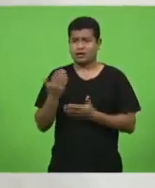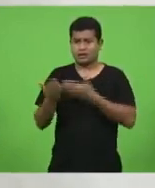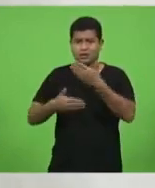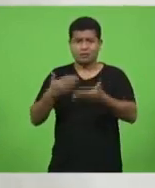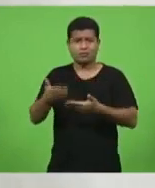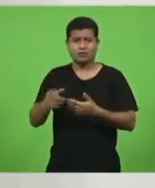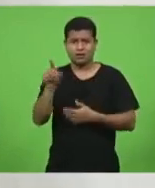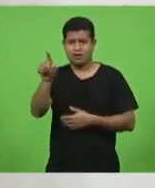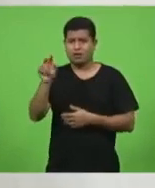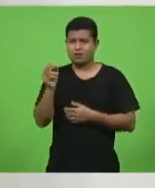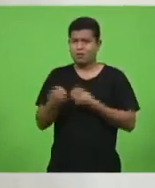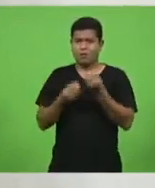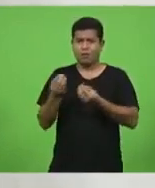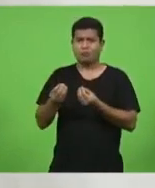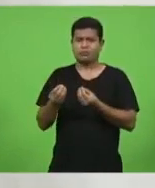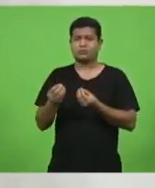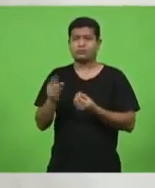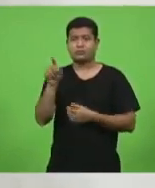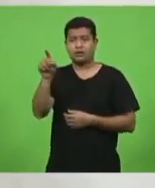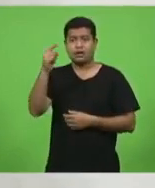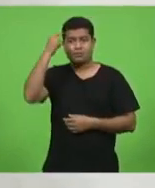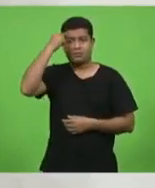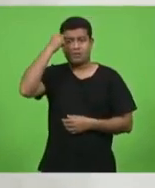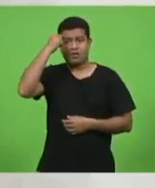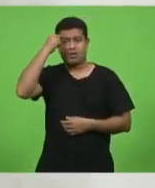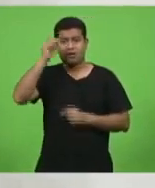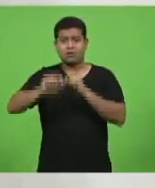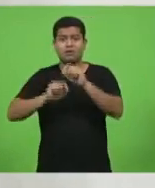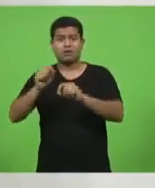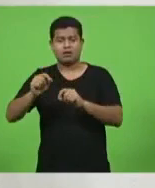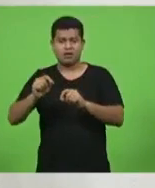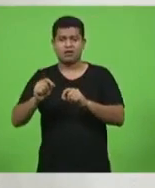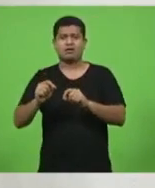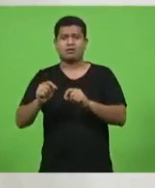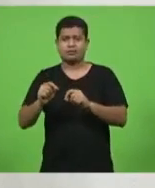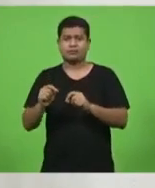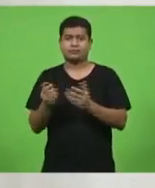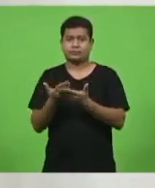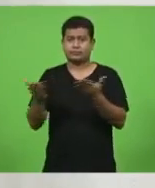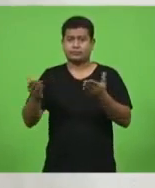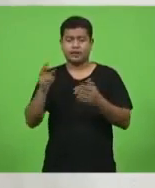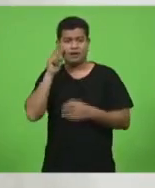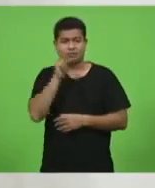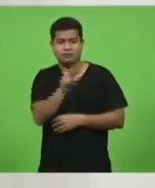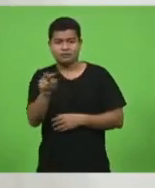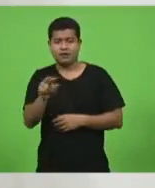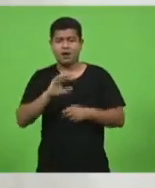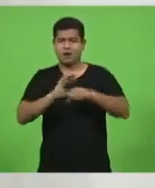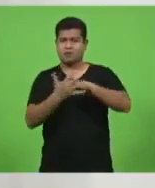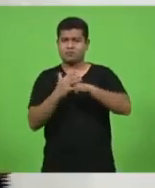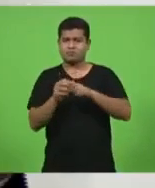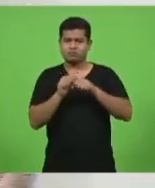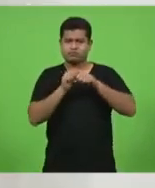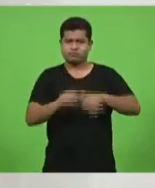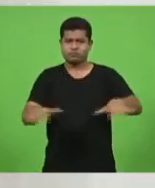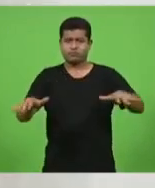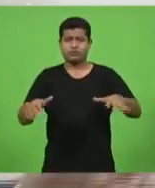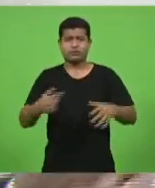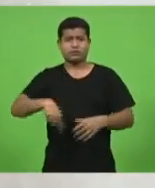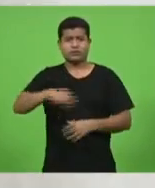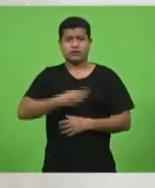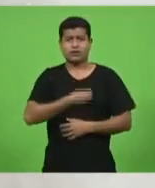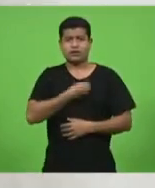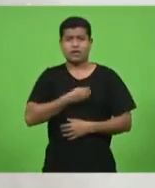que fica vendo, o político que fica vendo a situação de uma pandemia que estamos vivendo. Não é só o